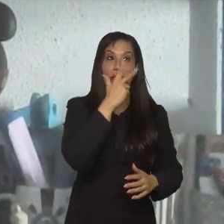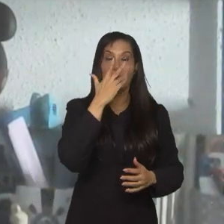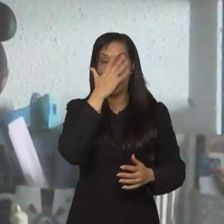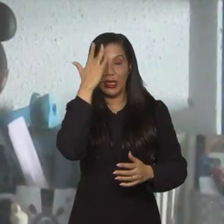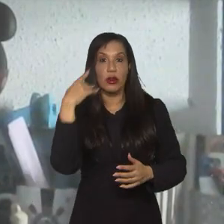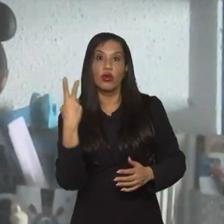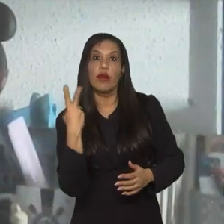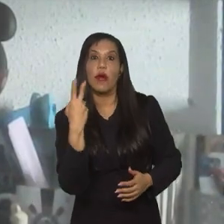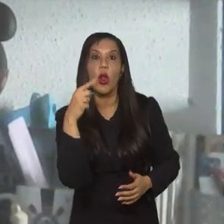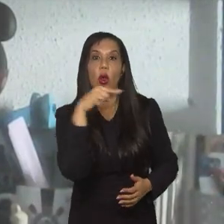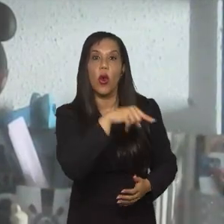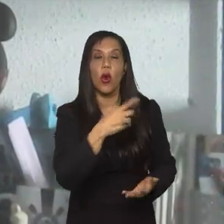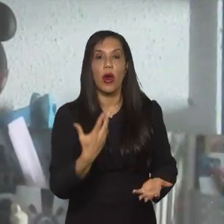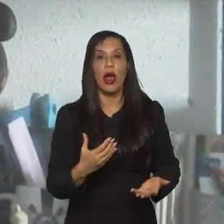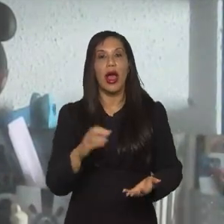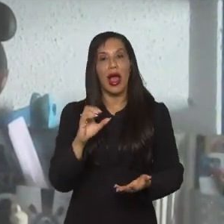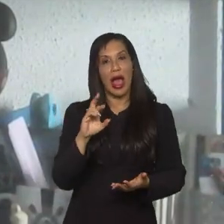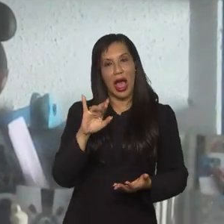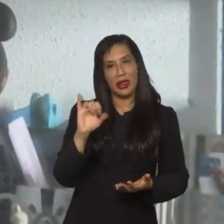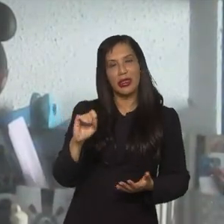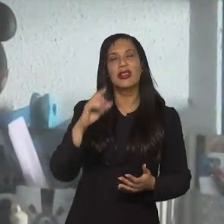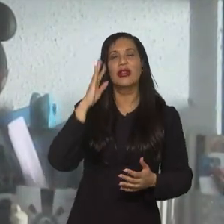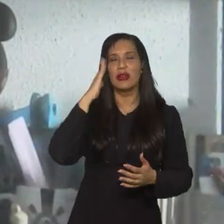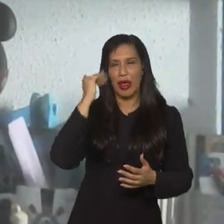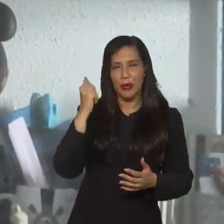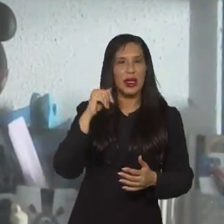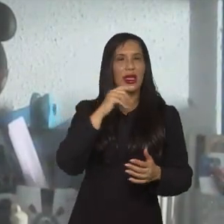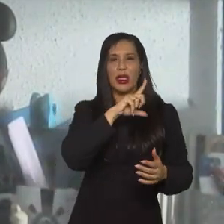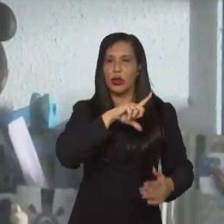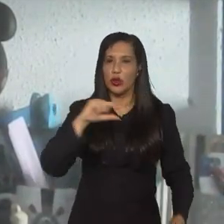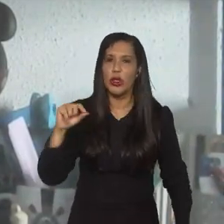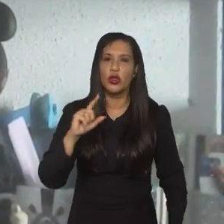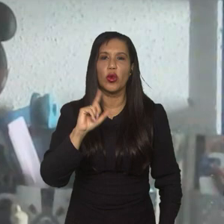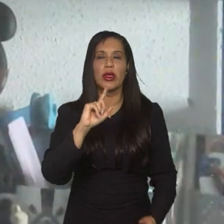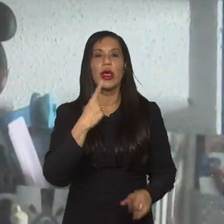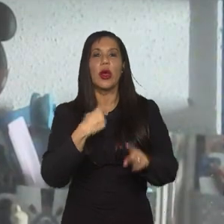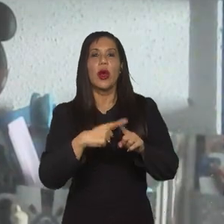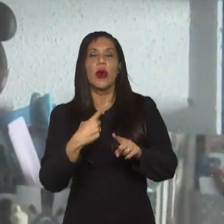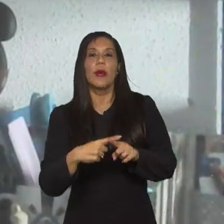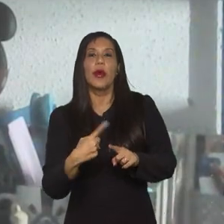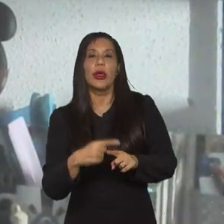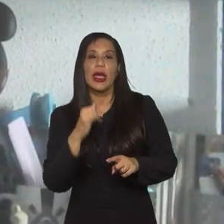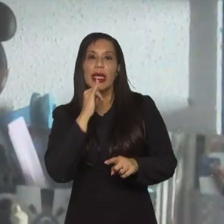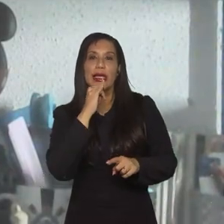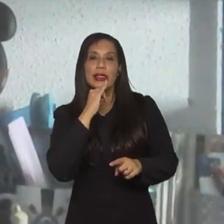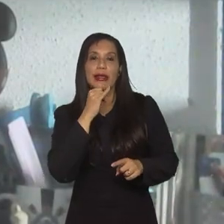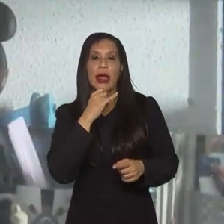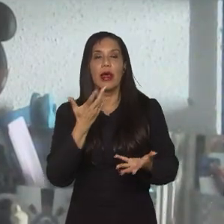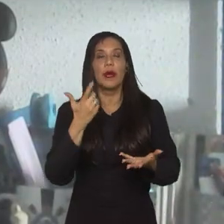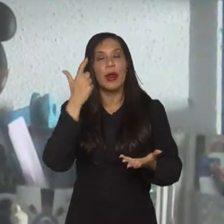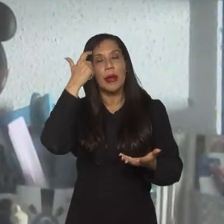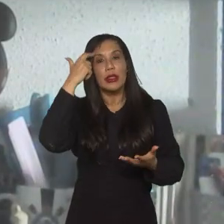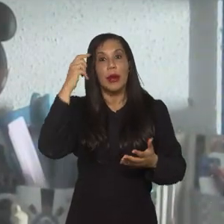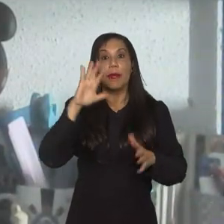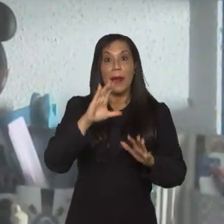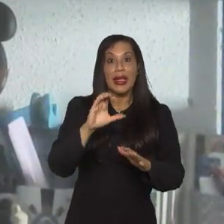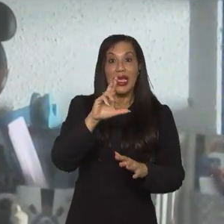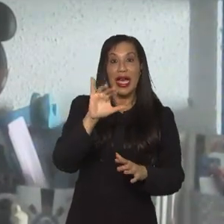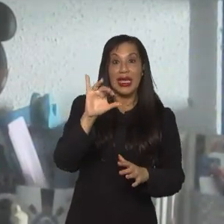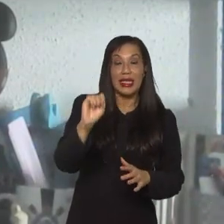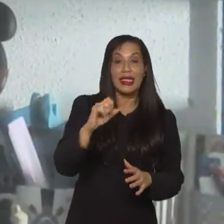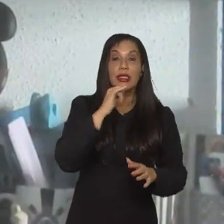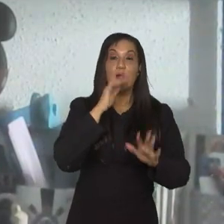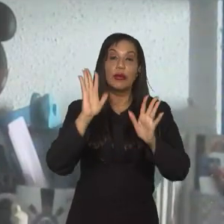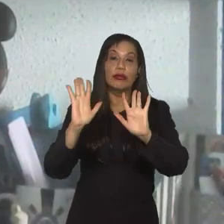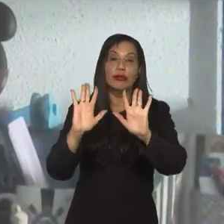Cristiane, eu imaginava que ela não entraria, né? Eu imaginava que ela poderia entrar por causa do saudosismo. A minha esperança da Cristiane era ela se